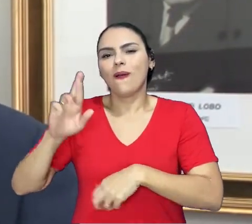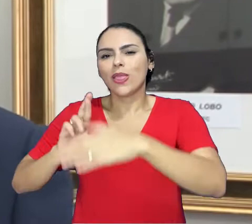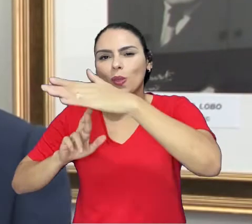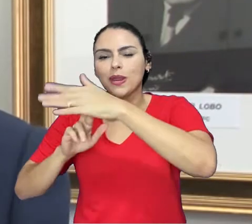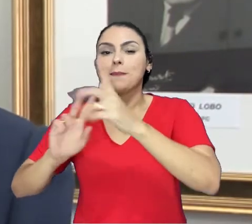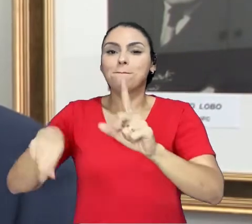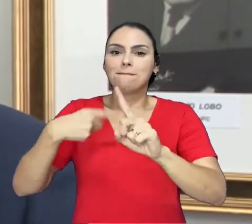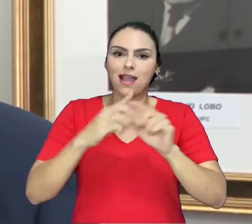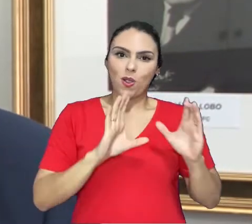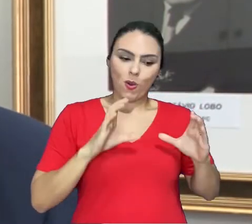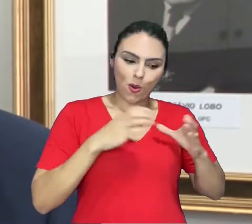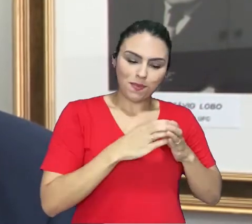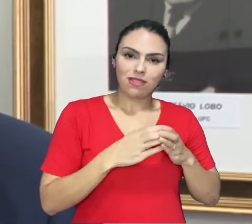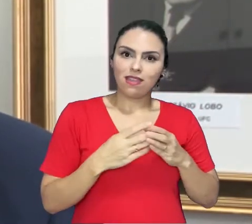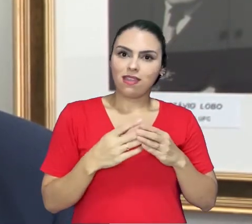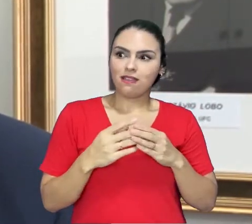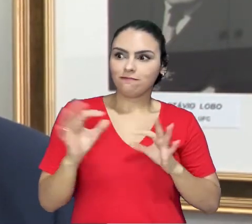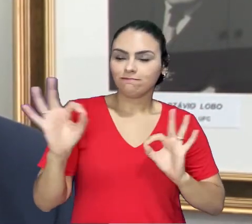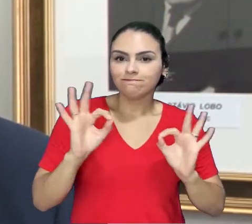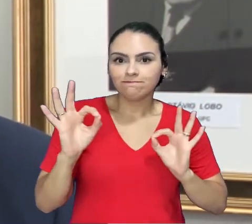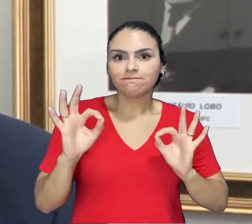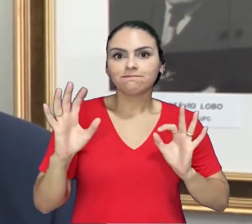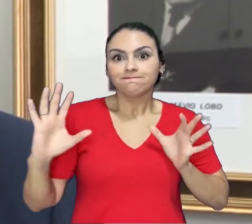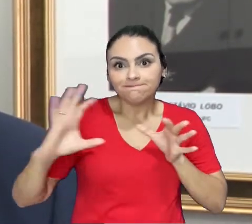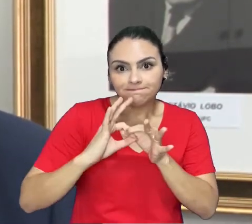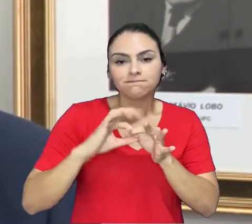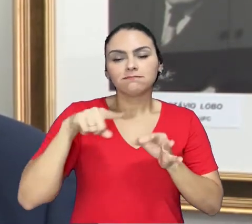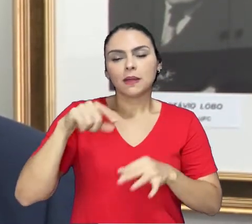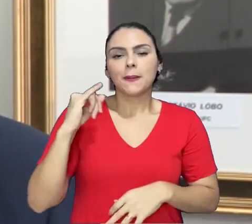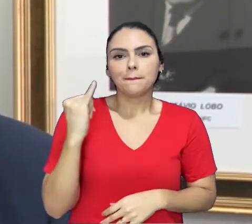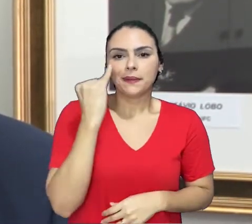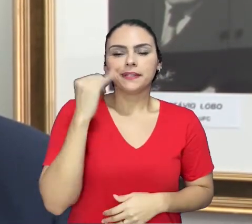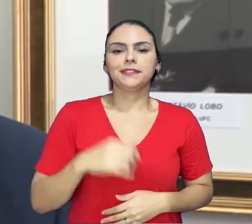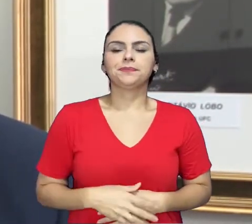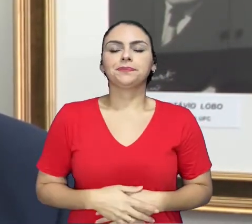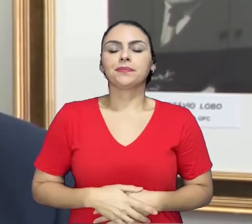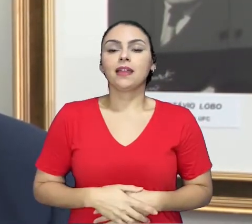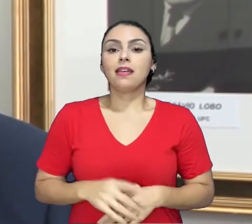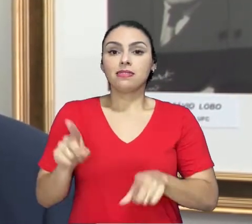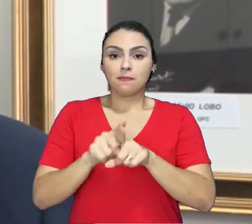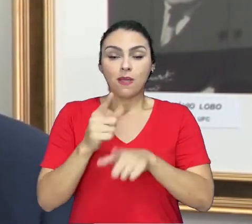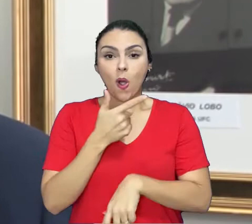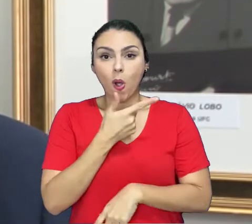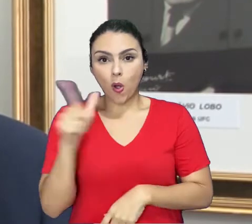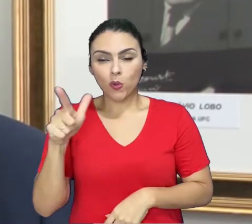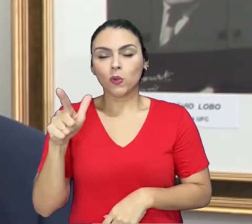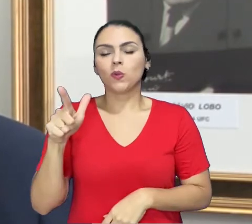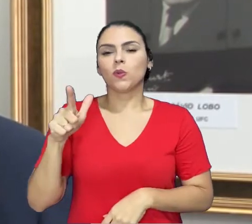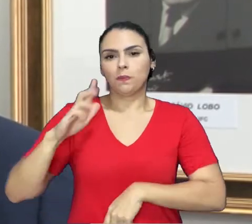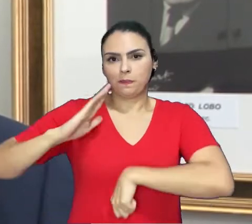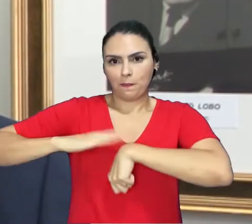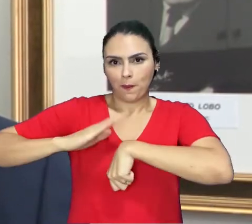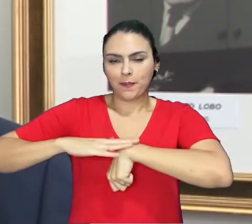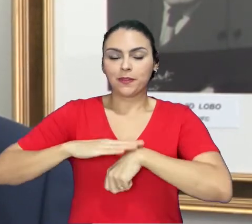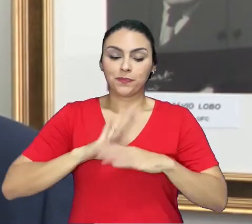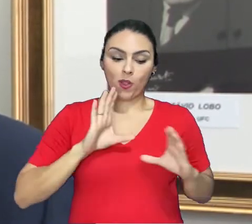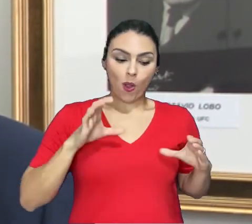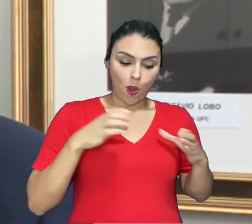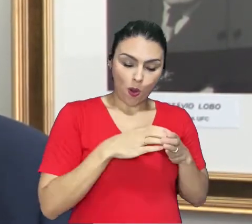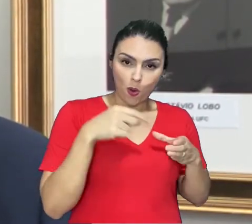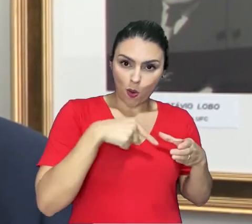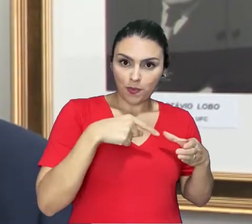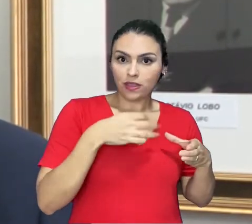importantíssimo. Também, em determinado momento, o comitê